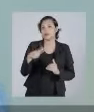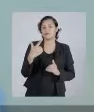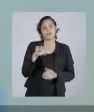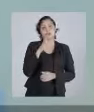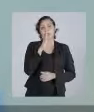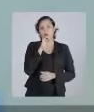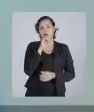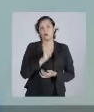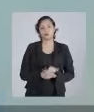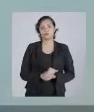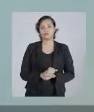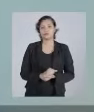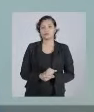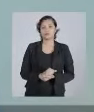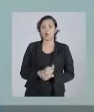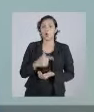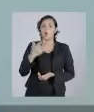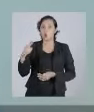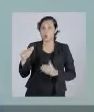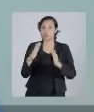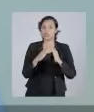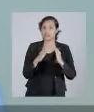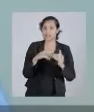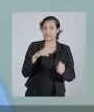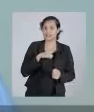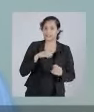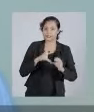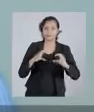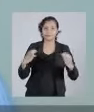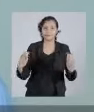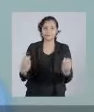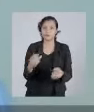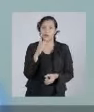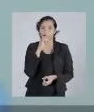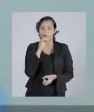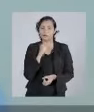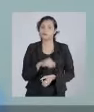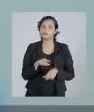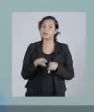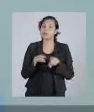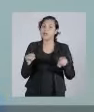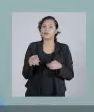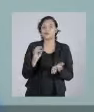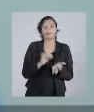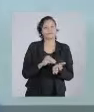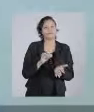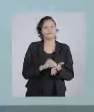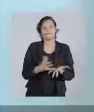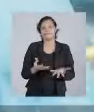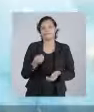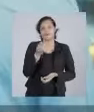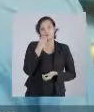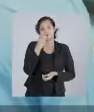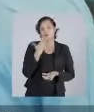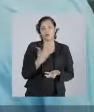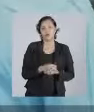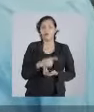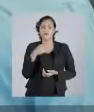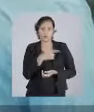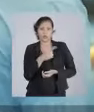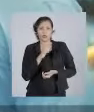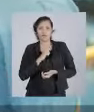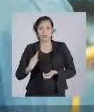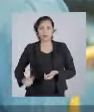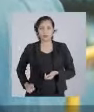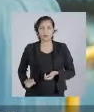estão fora da rede de abastecimento. Outras tantas que já estão ligadas têm abastecimento precário. Omar, quando